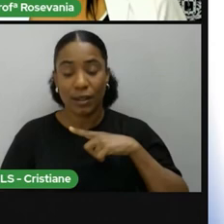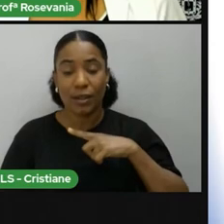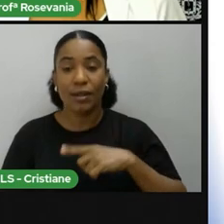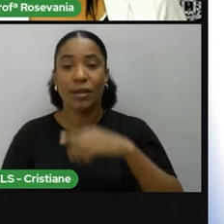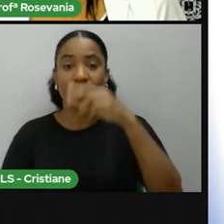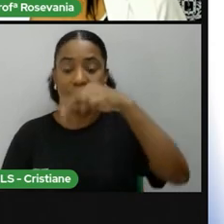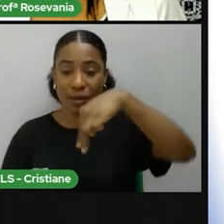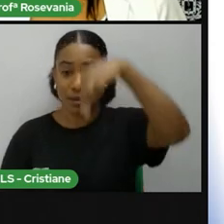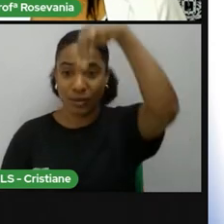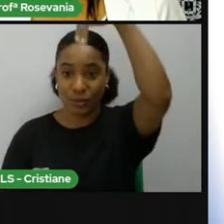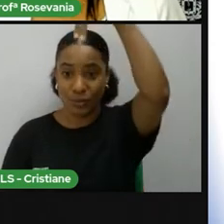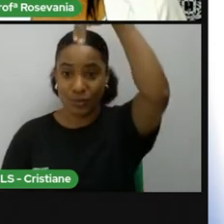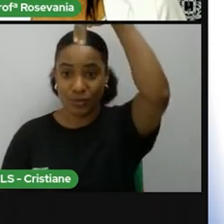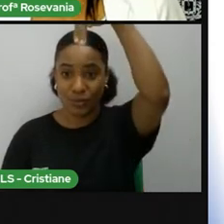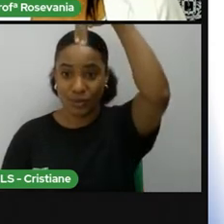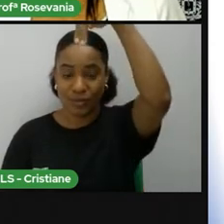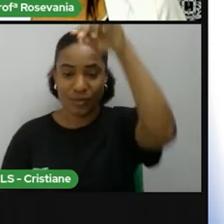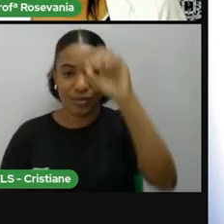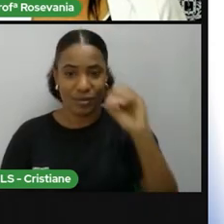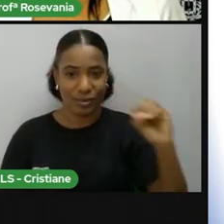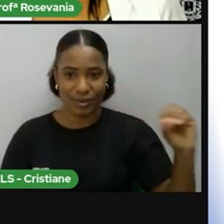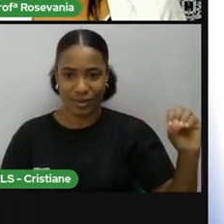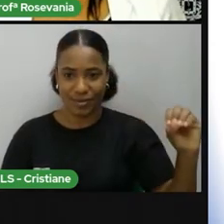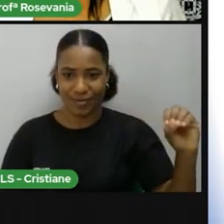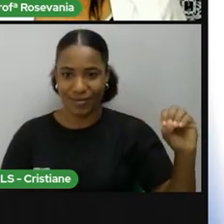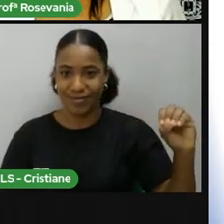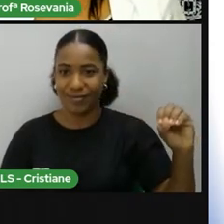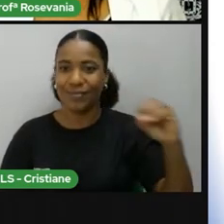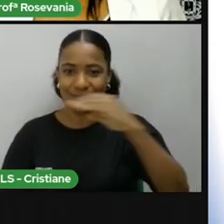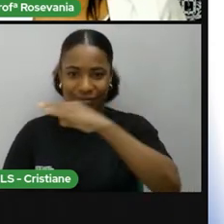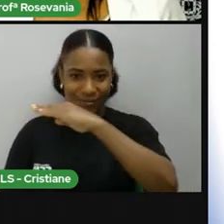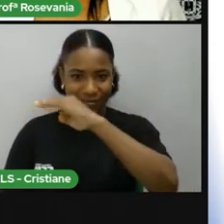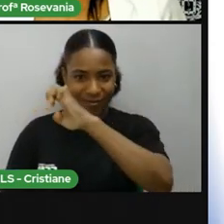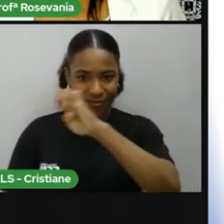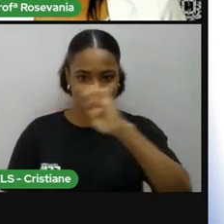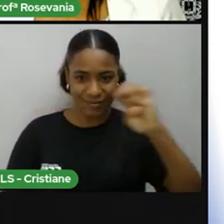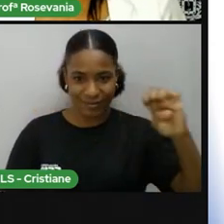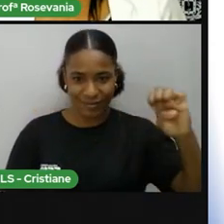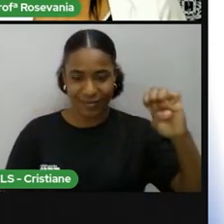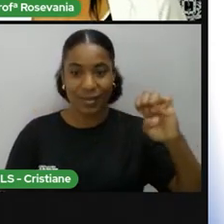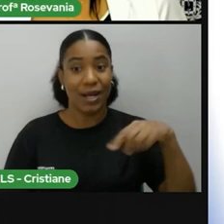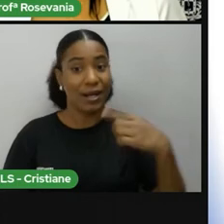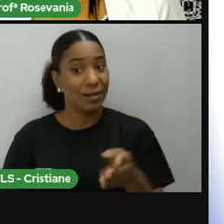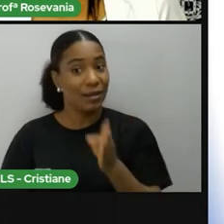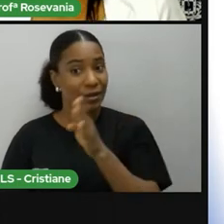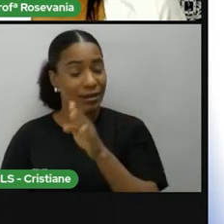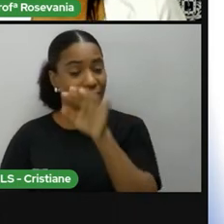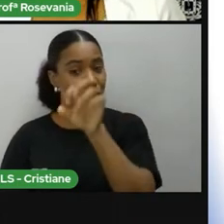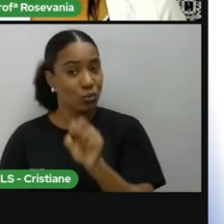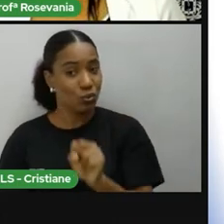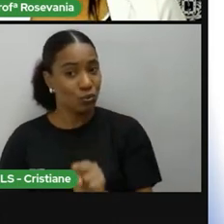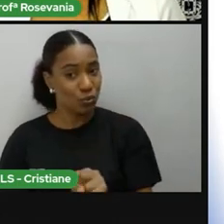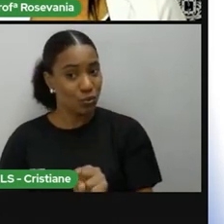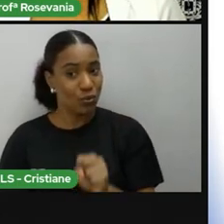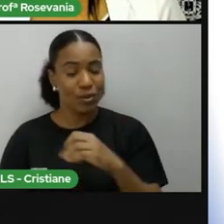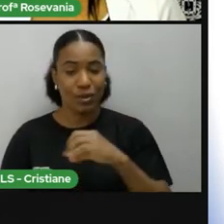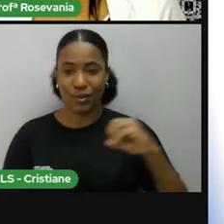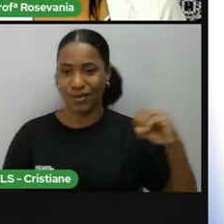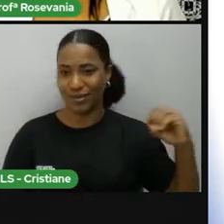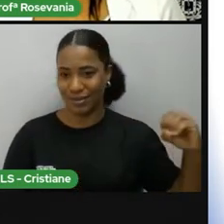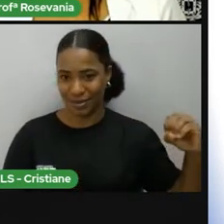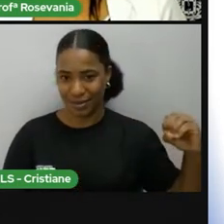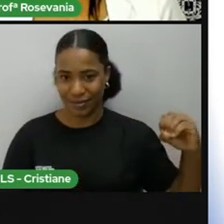e ocidental. Aqui eu tenho hemisfério sul e ocidental. Aqui,